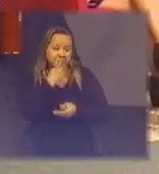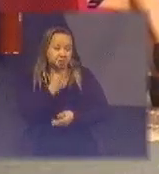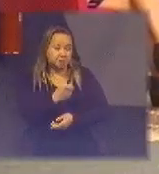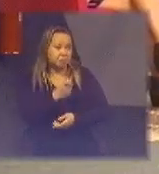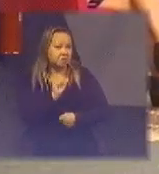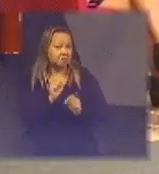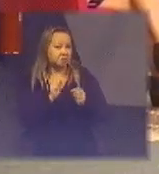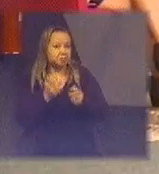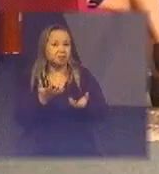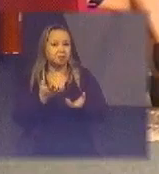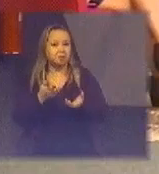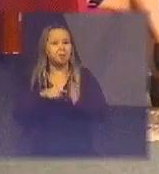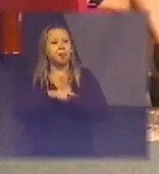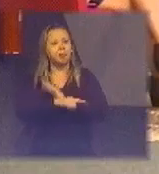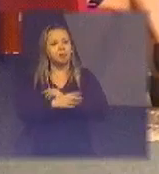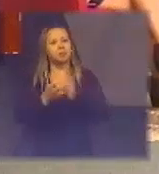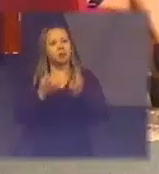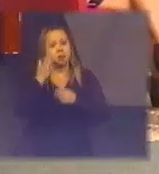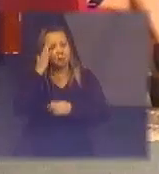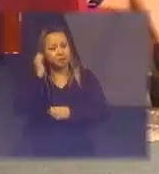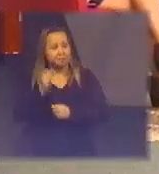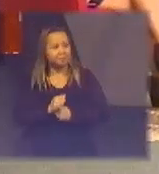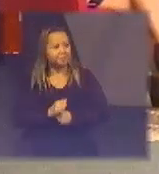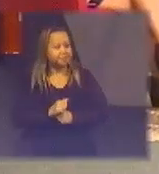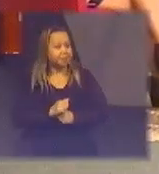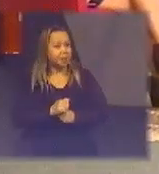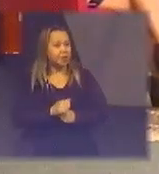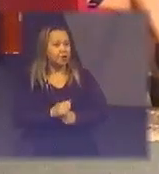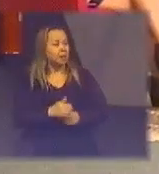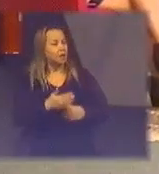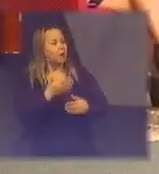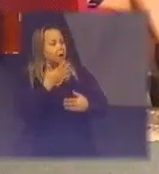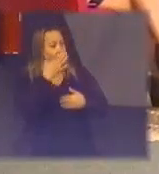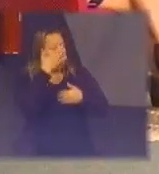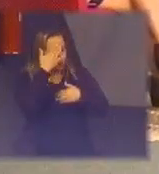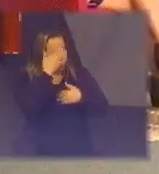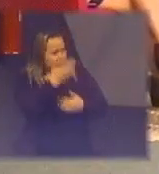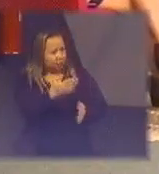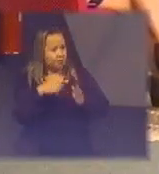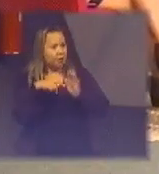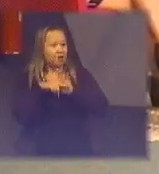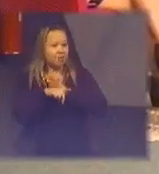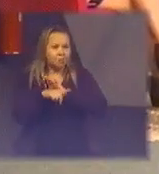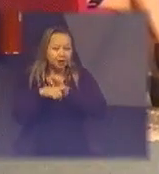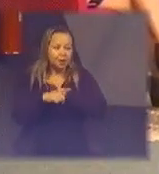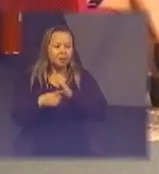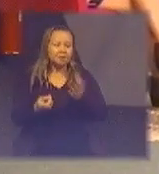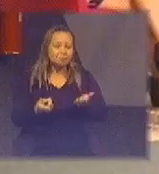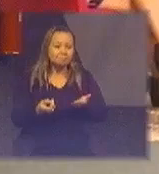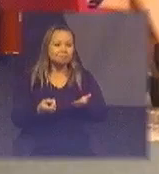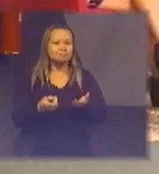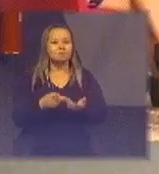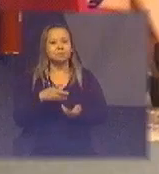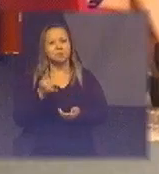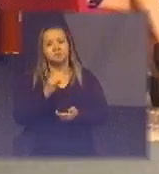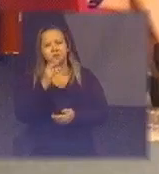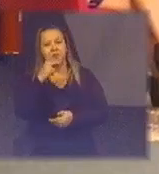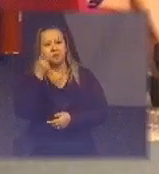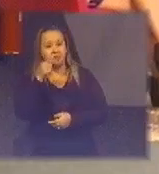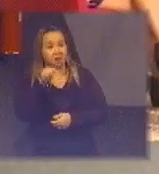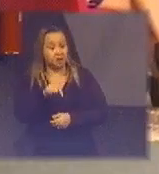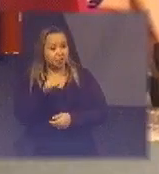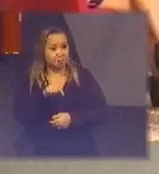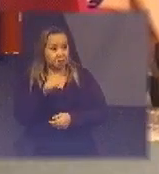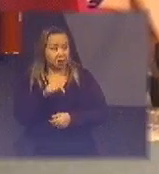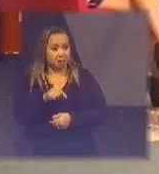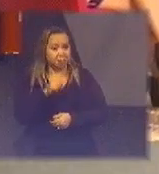a realidade que a gente trabalha muito obrigada pela pergunta que é um espaço que eu tenho para falar de uma vivência que a gente tem na academia eu sou